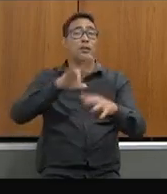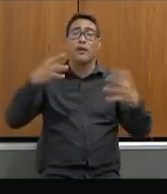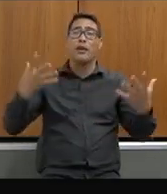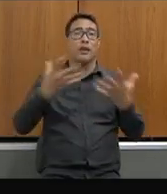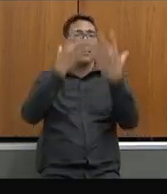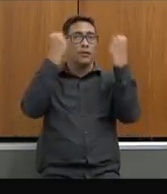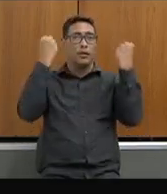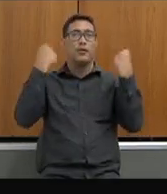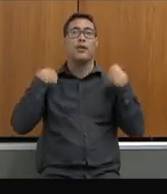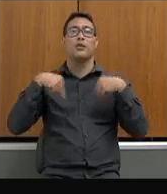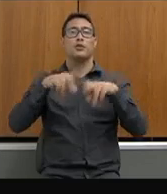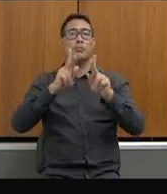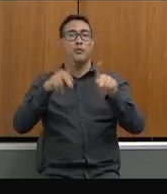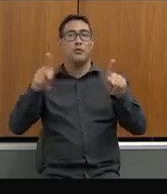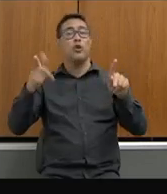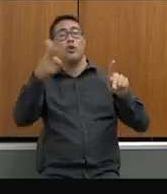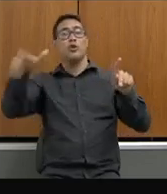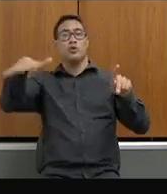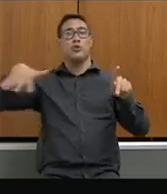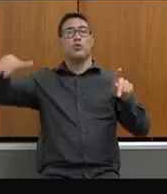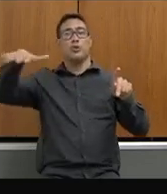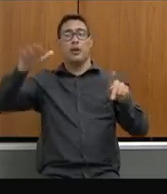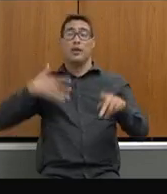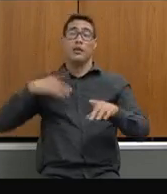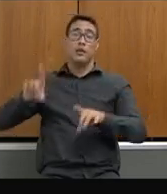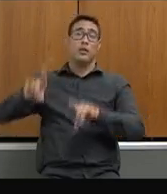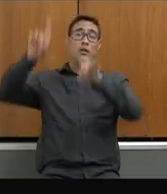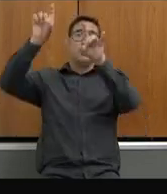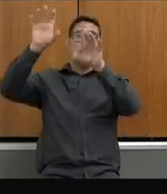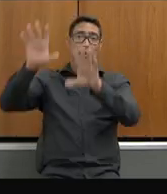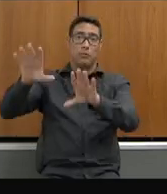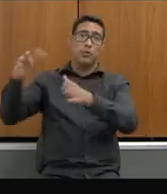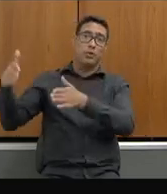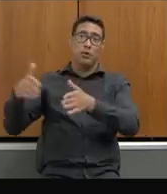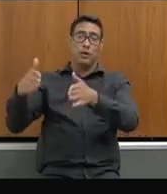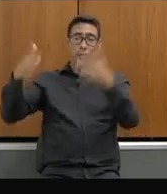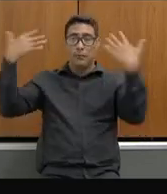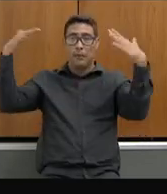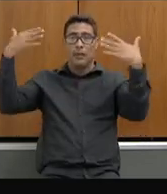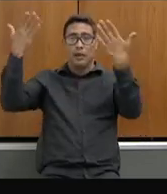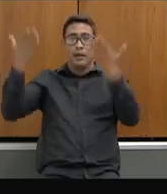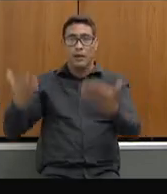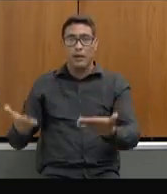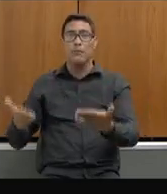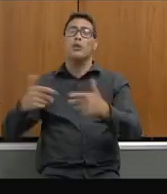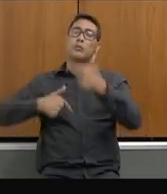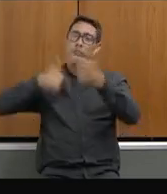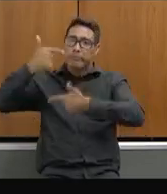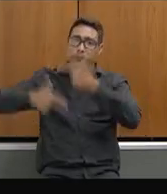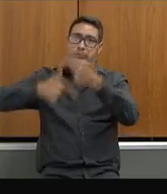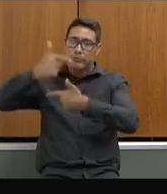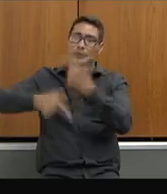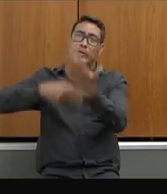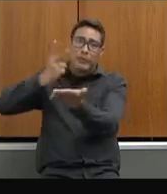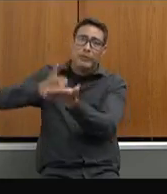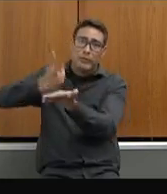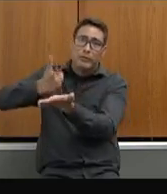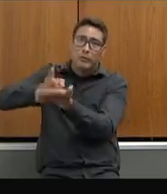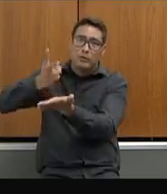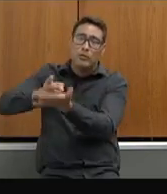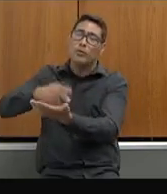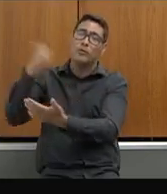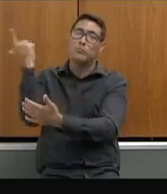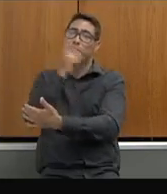servidores de outras áreas que Deus te abençoe nessa caminhada parabéns Ema continue na luta que você está no caminho certo